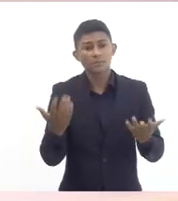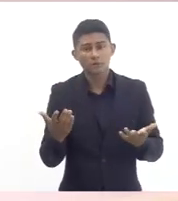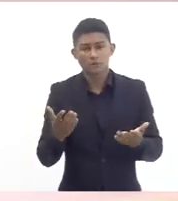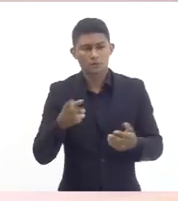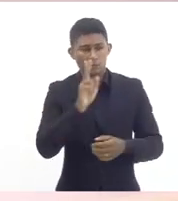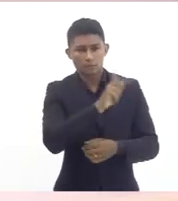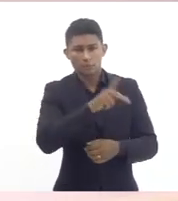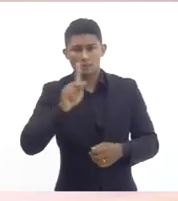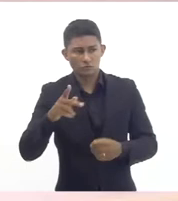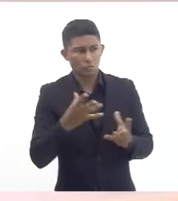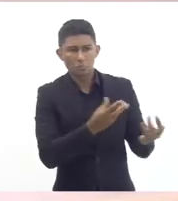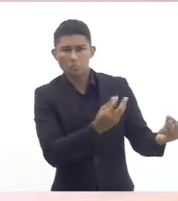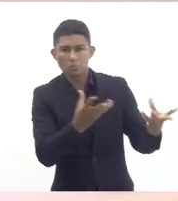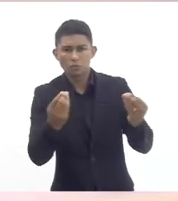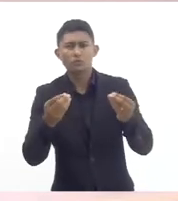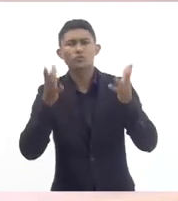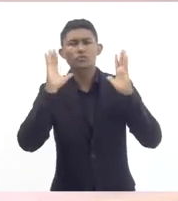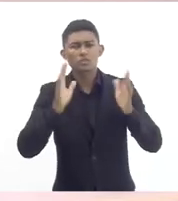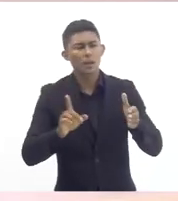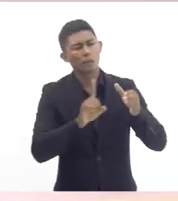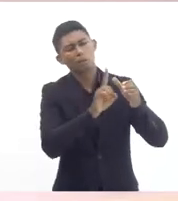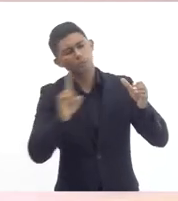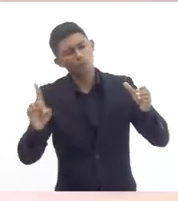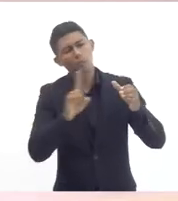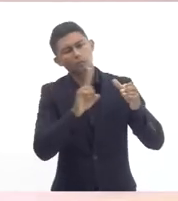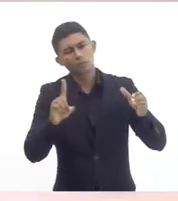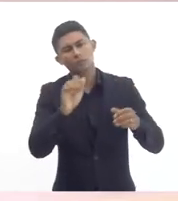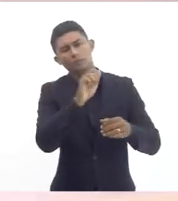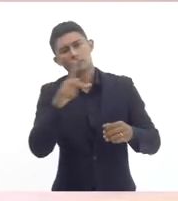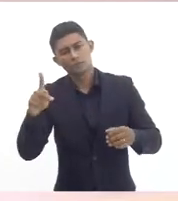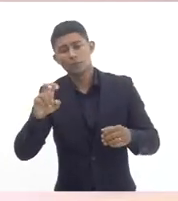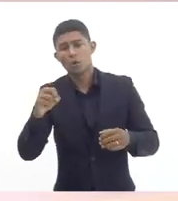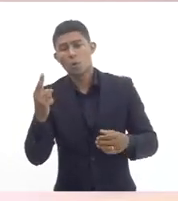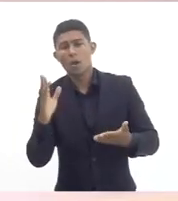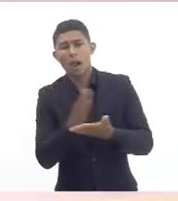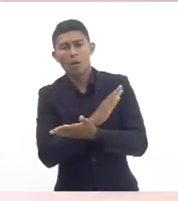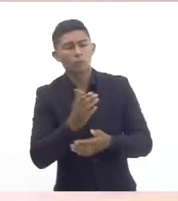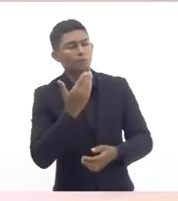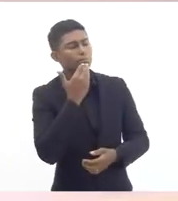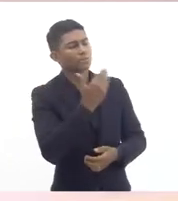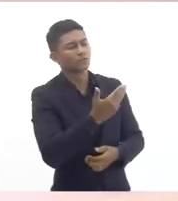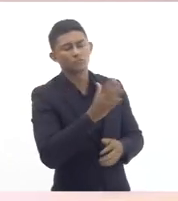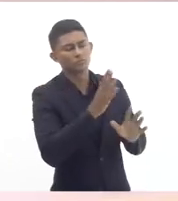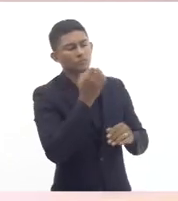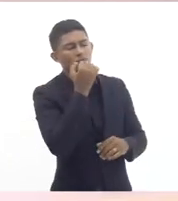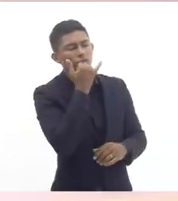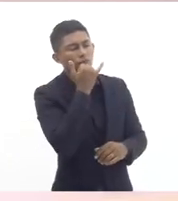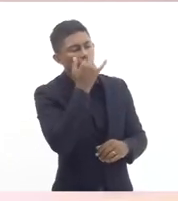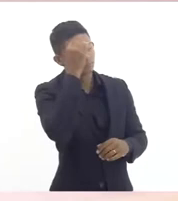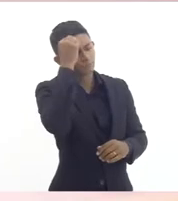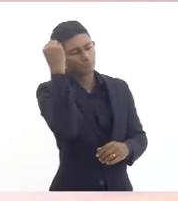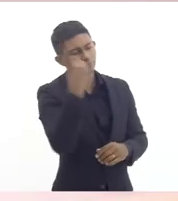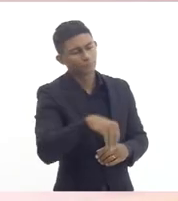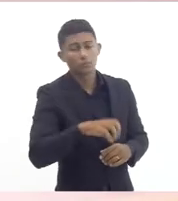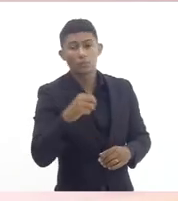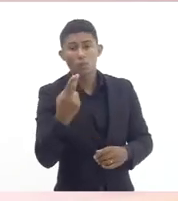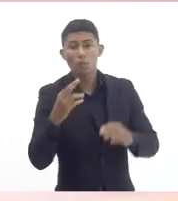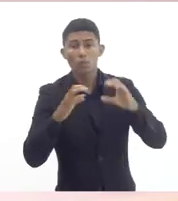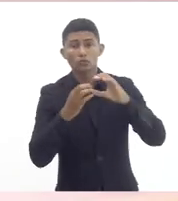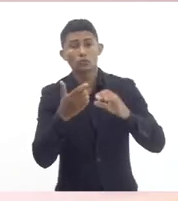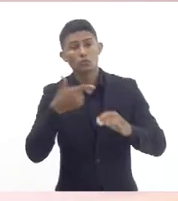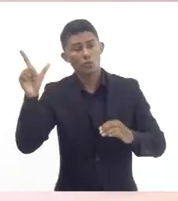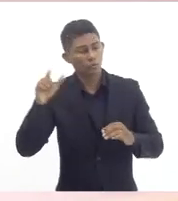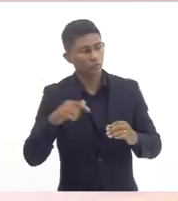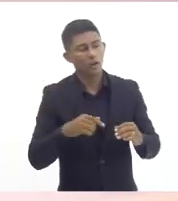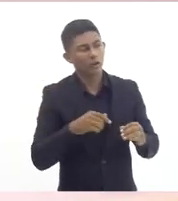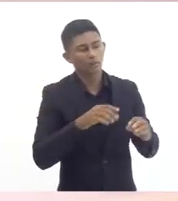muitos profissionais pediram exoneração passaram em outros concursos e ali